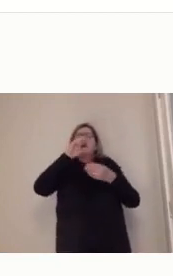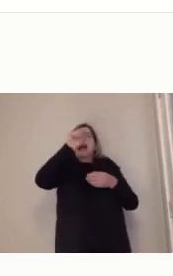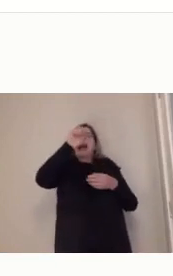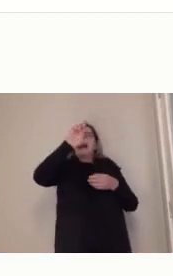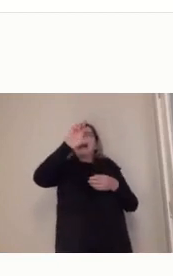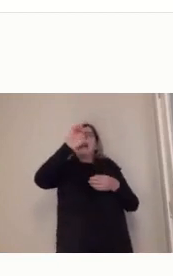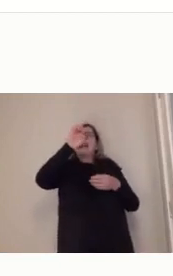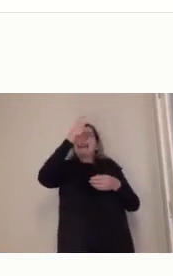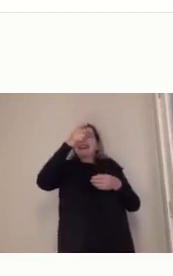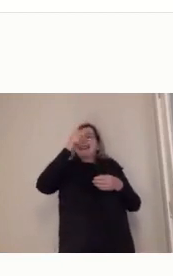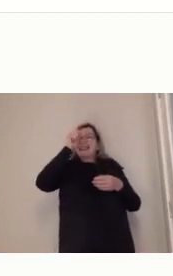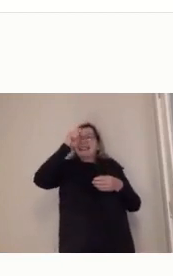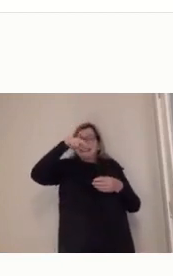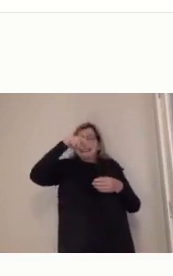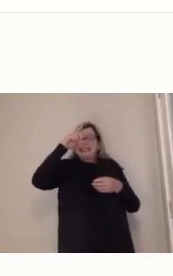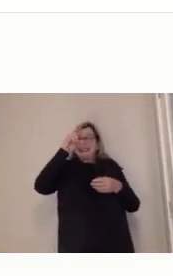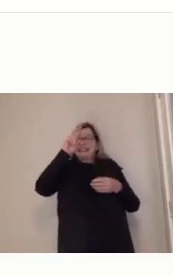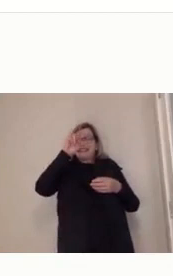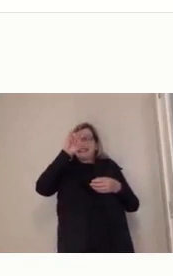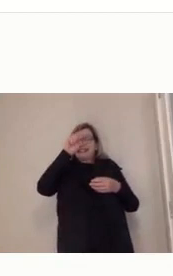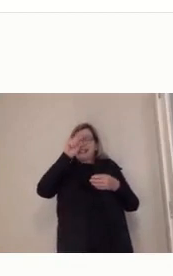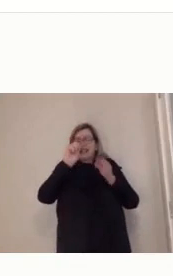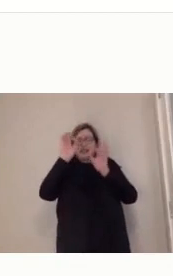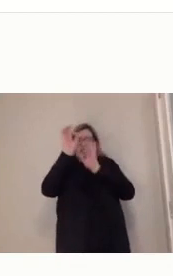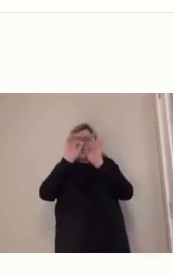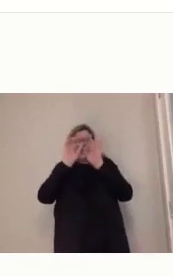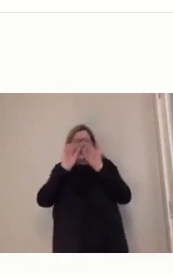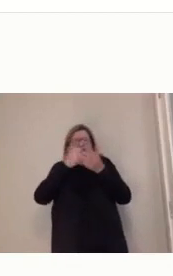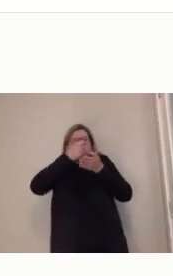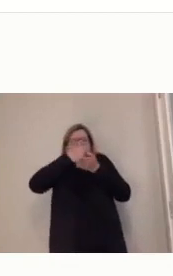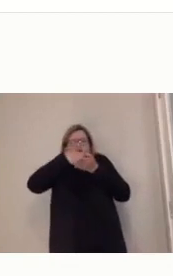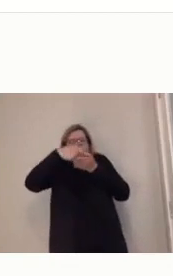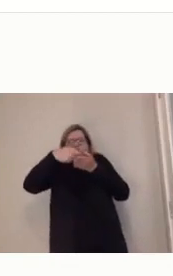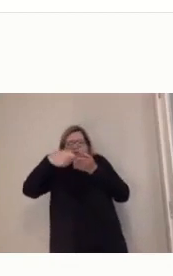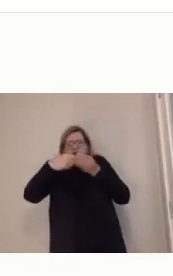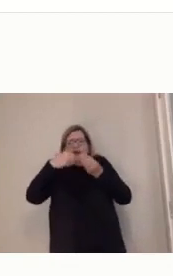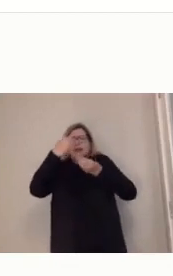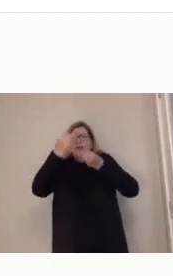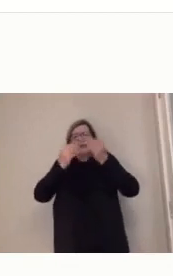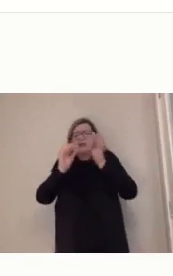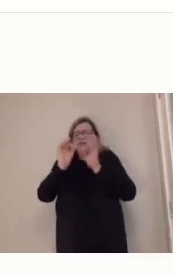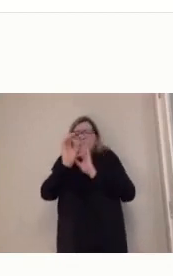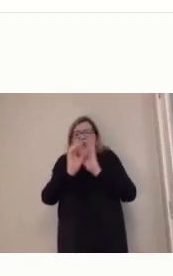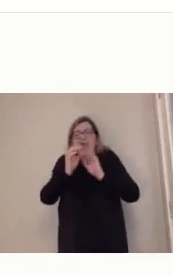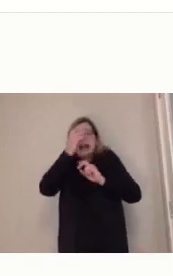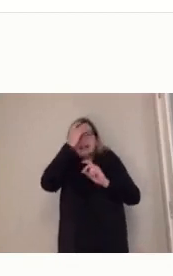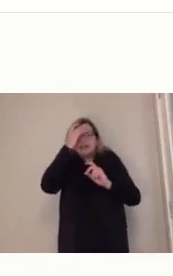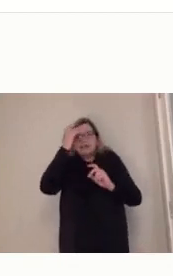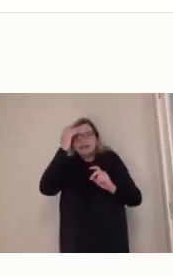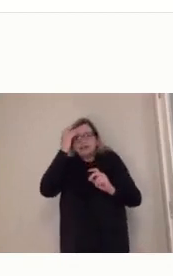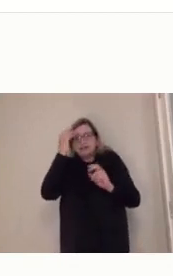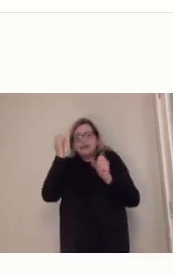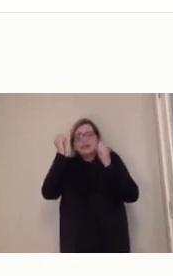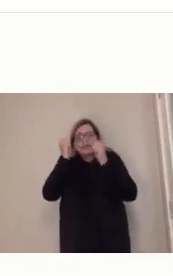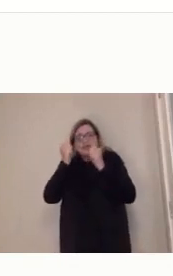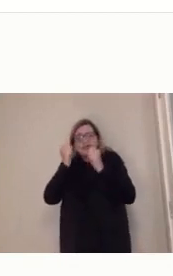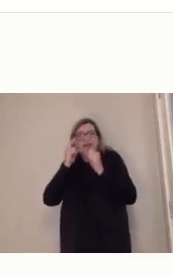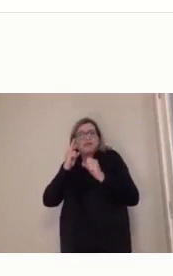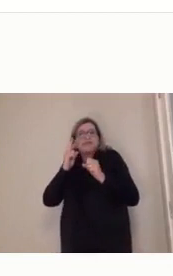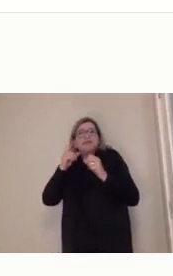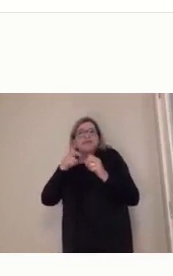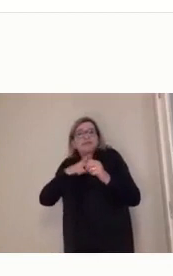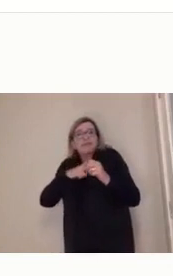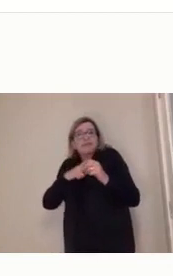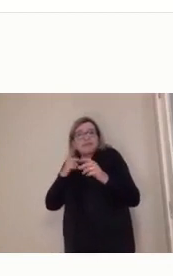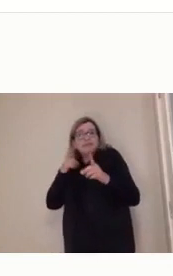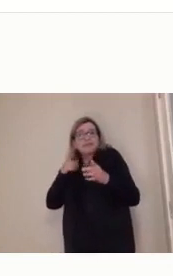ou, né? Em códices, para que as pessoas tivessem acesso à informação. Hoje, ela está aí, acessível a todo mundo. O a gente precisa é